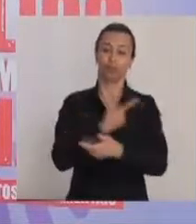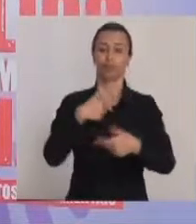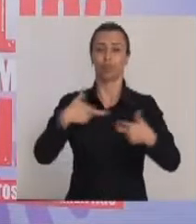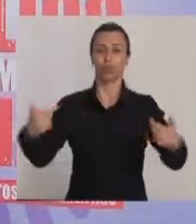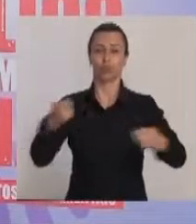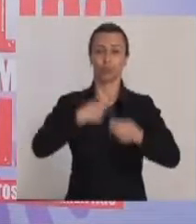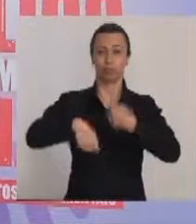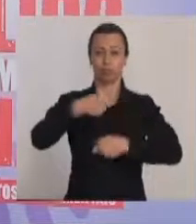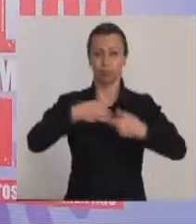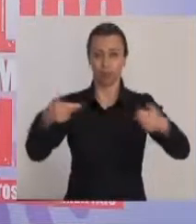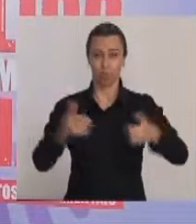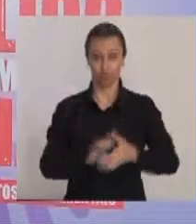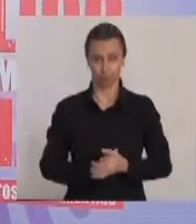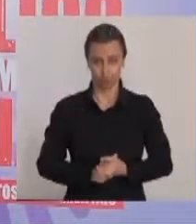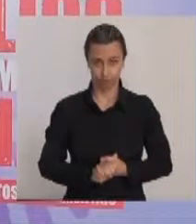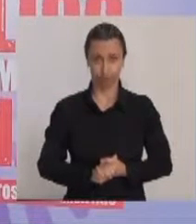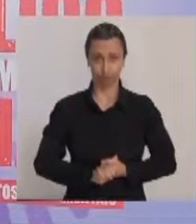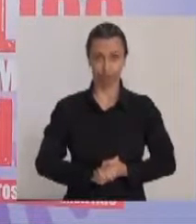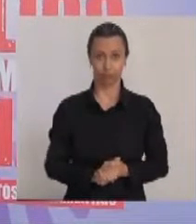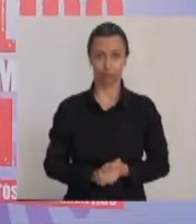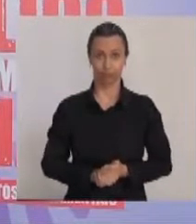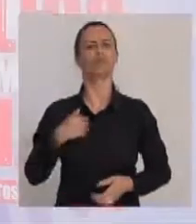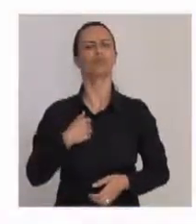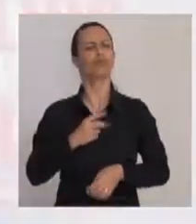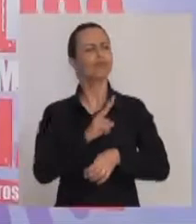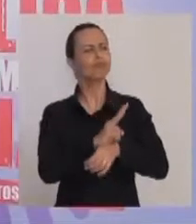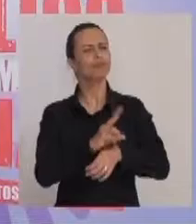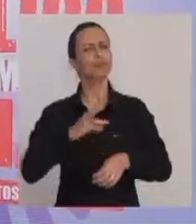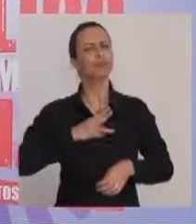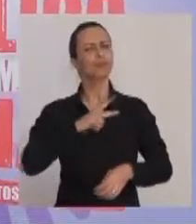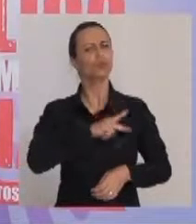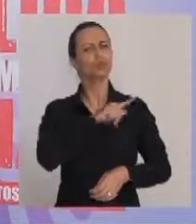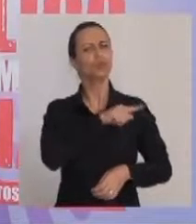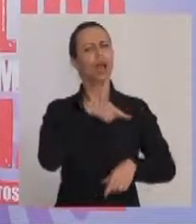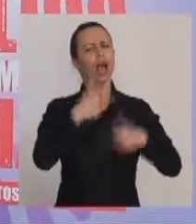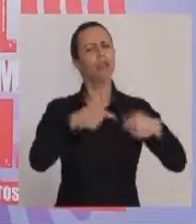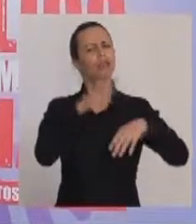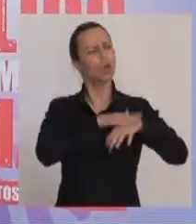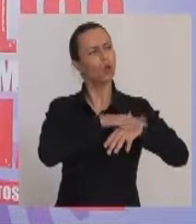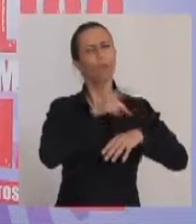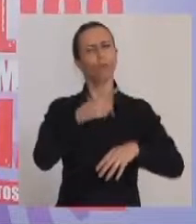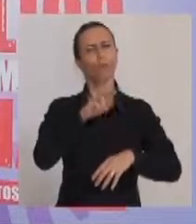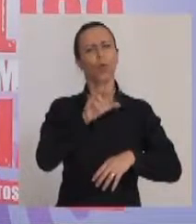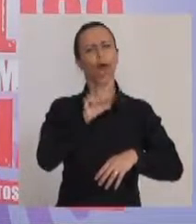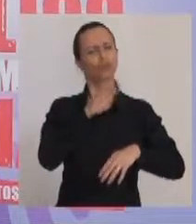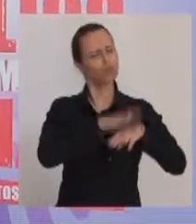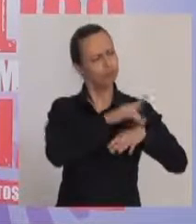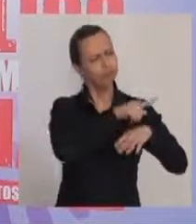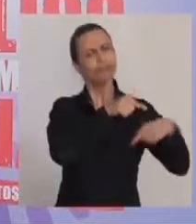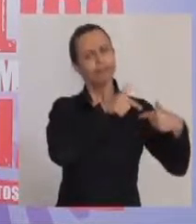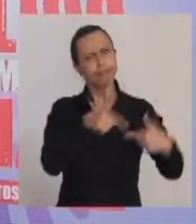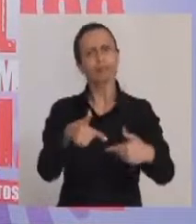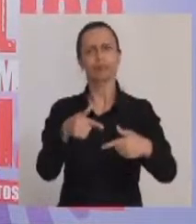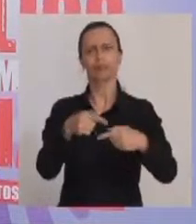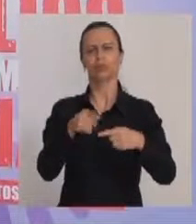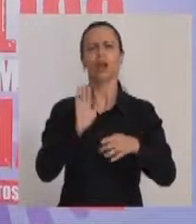porque senão essas pessoas acabam caindo na rede do tráfico O que eu espero do Ministério Público são ações proativas